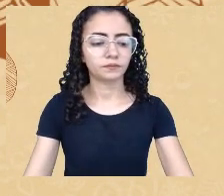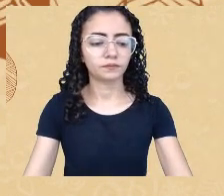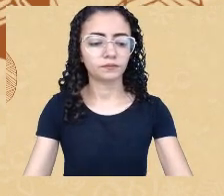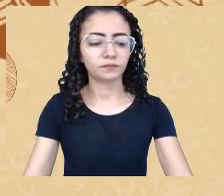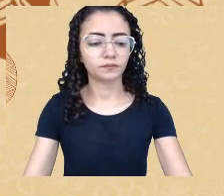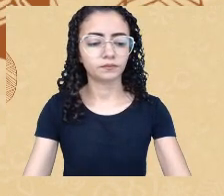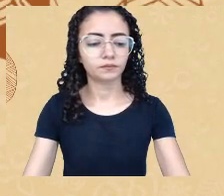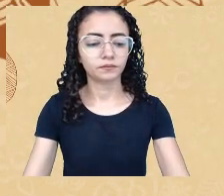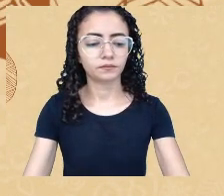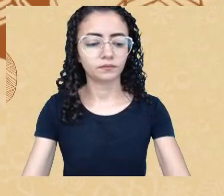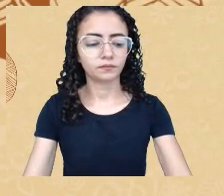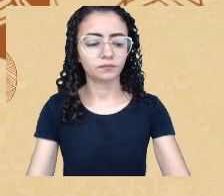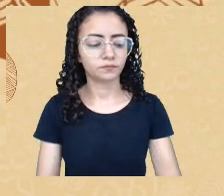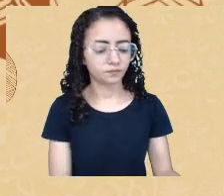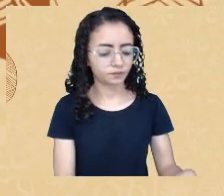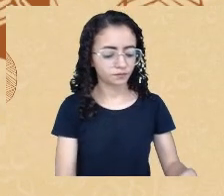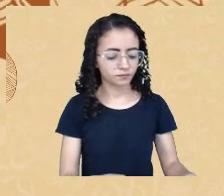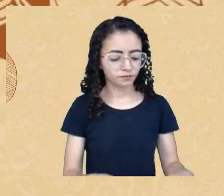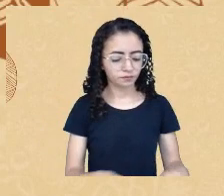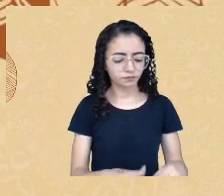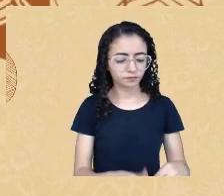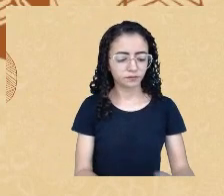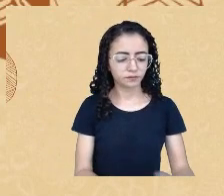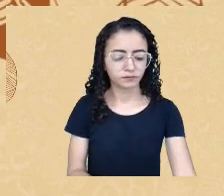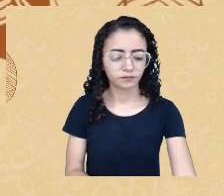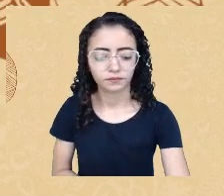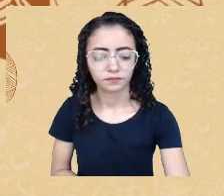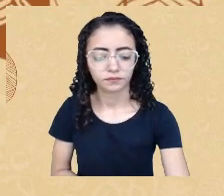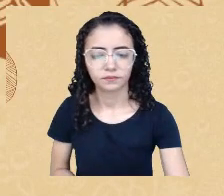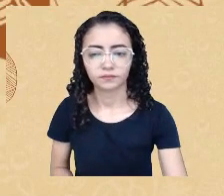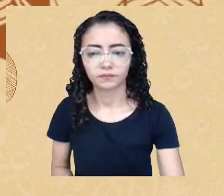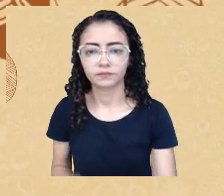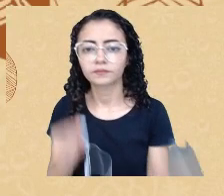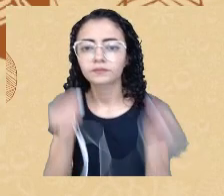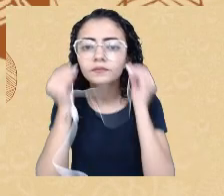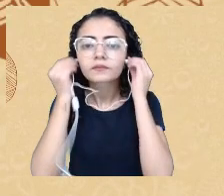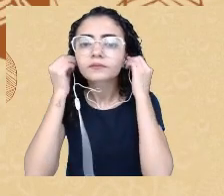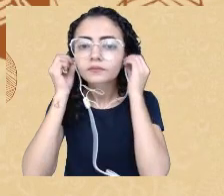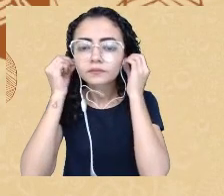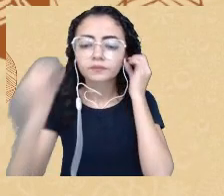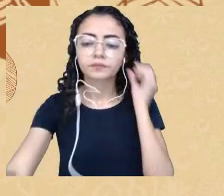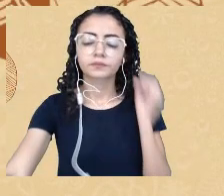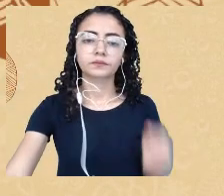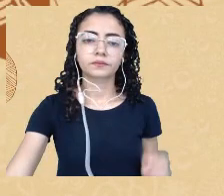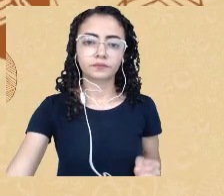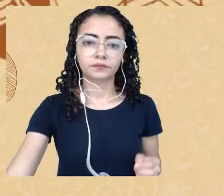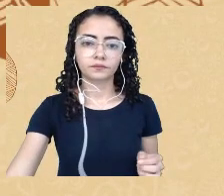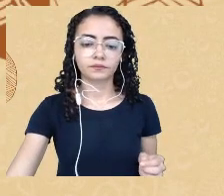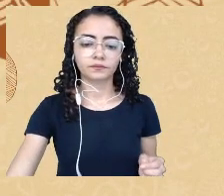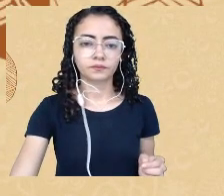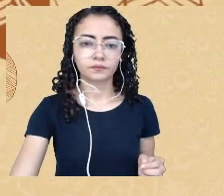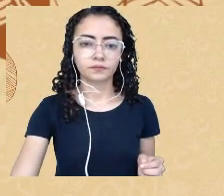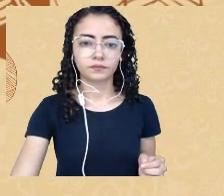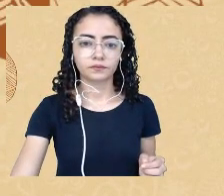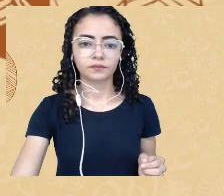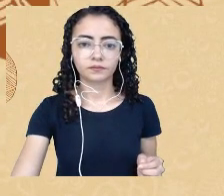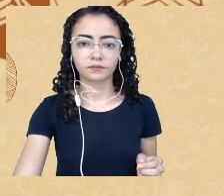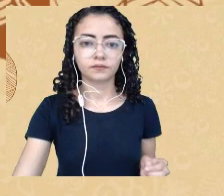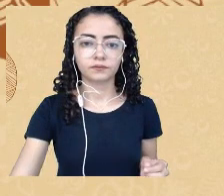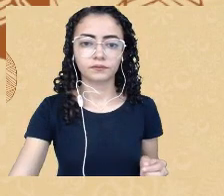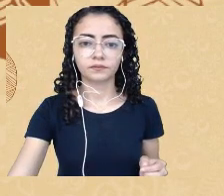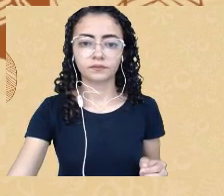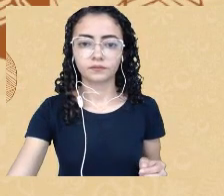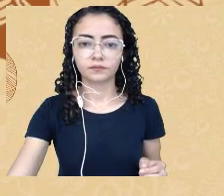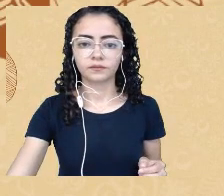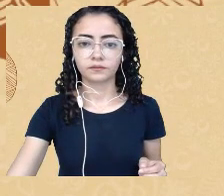processos de desenvolvimento humano, configurações familiares, conjugalidades, sexualidades, orientação sexual,